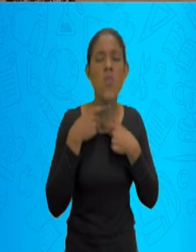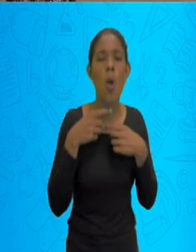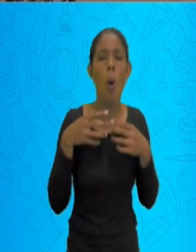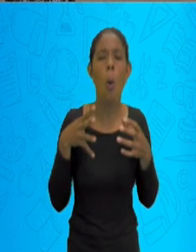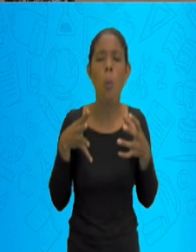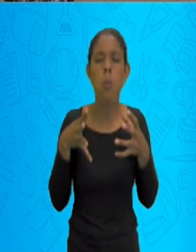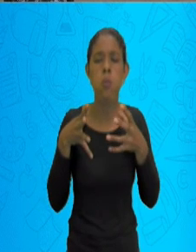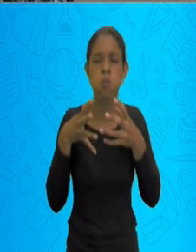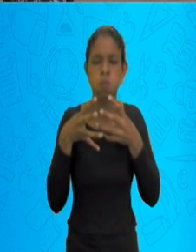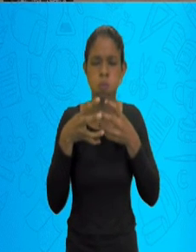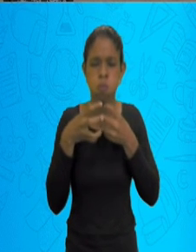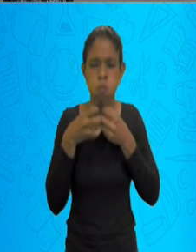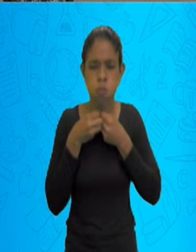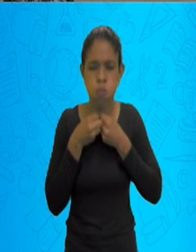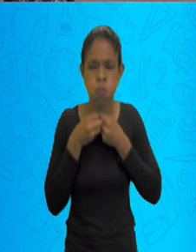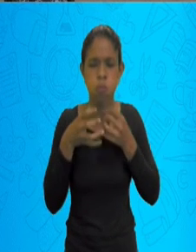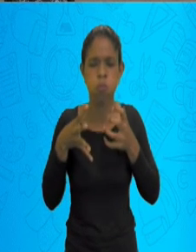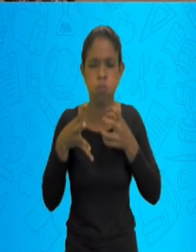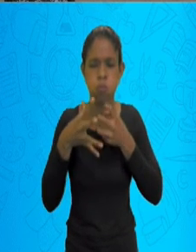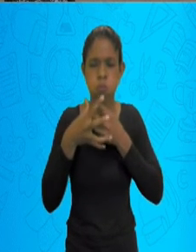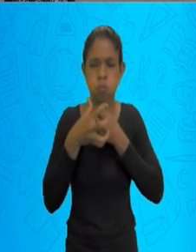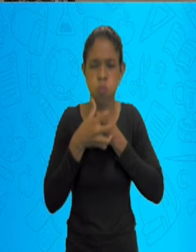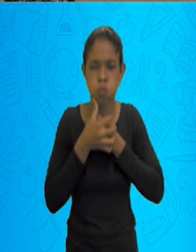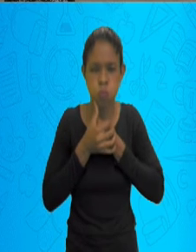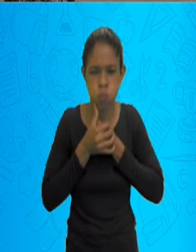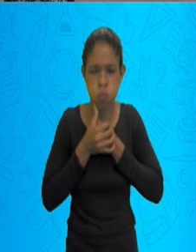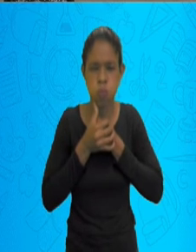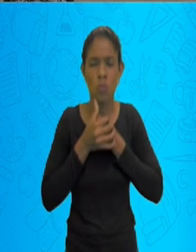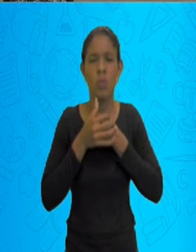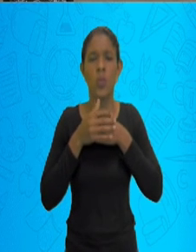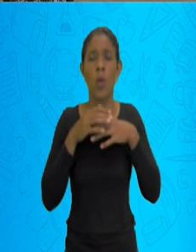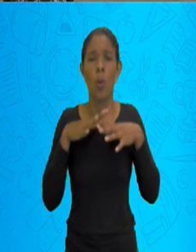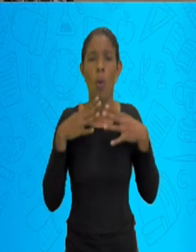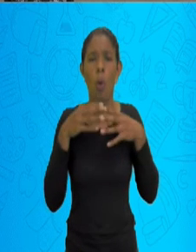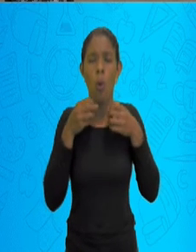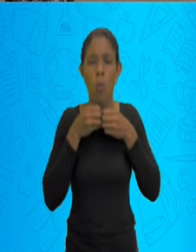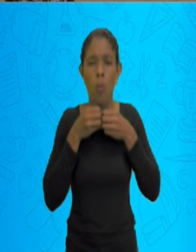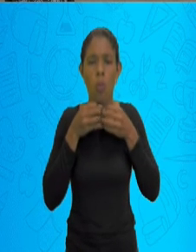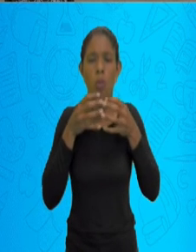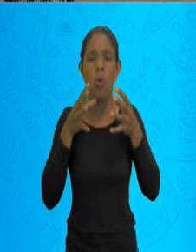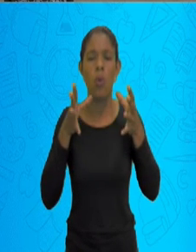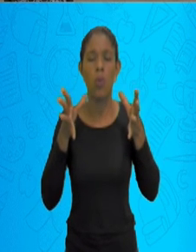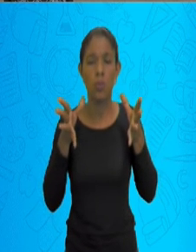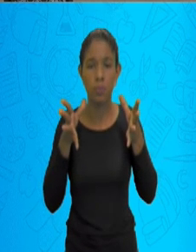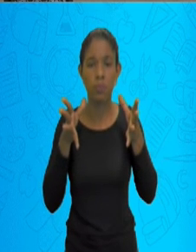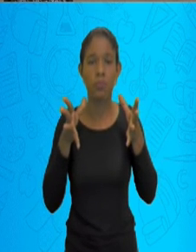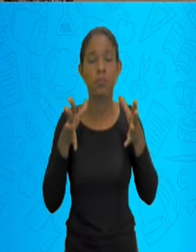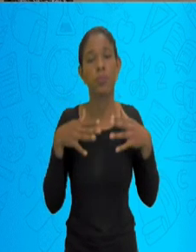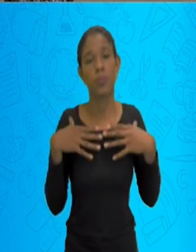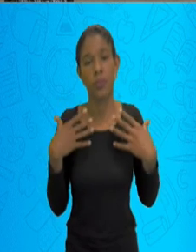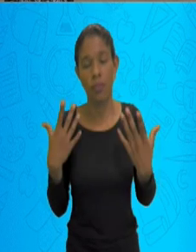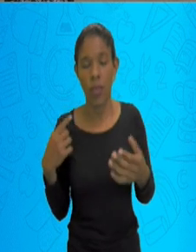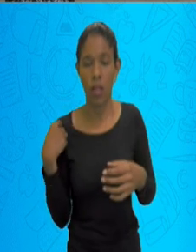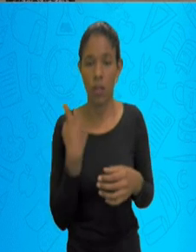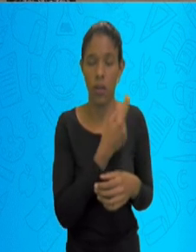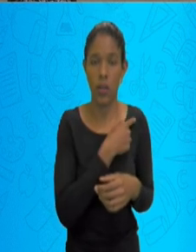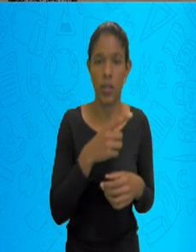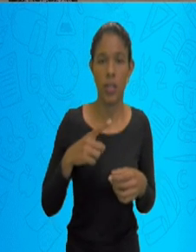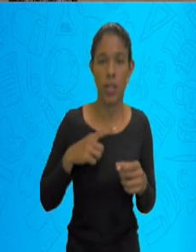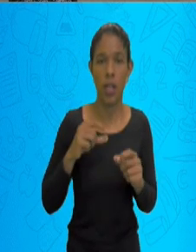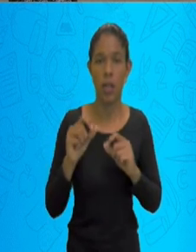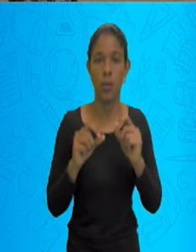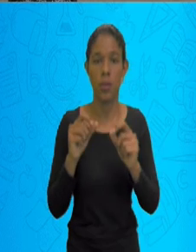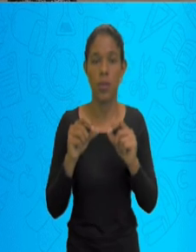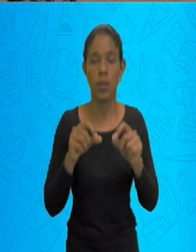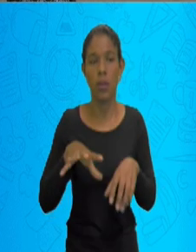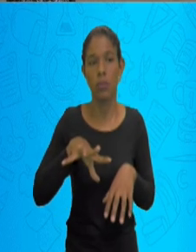dessa musculatura nasal, para que haja a expulsão dessas pequenas partículas. Então, temos uma necessidade de uma inspiração